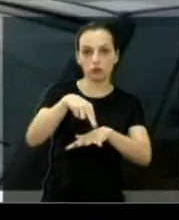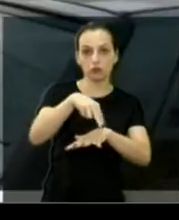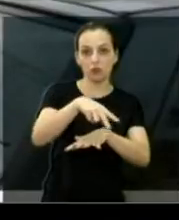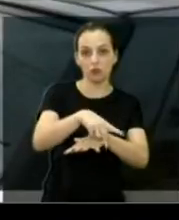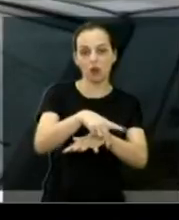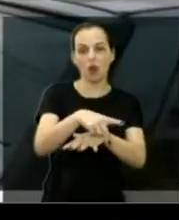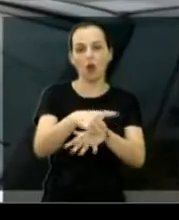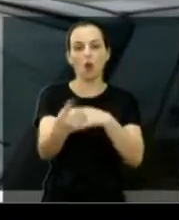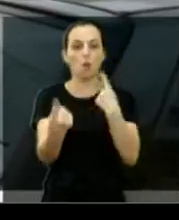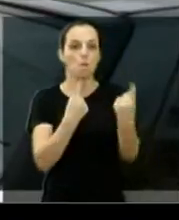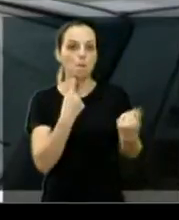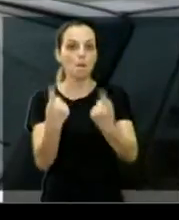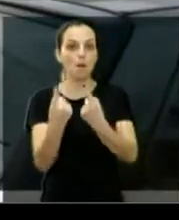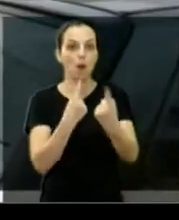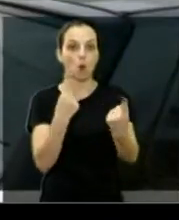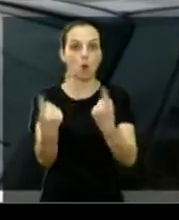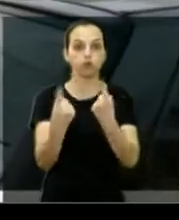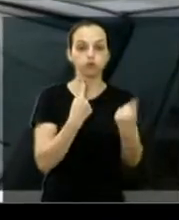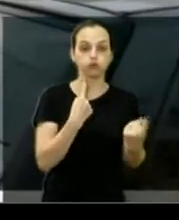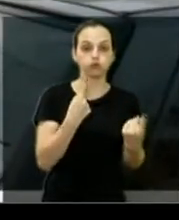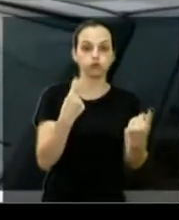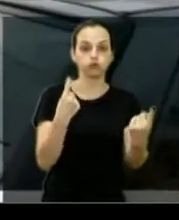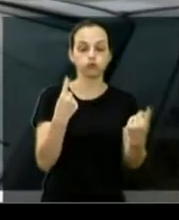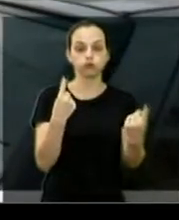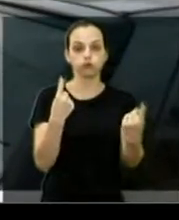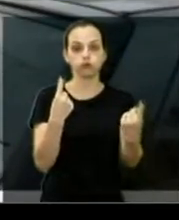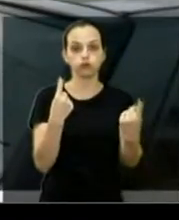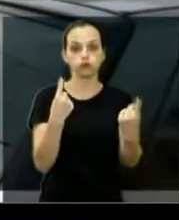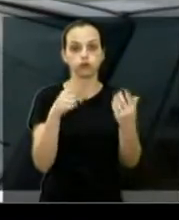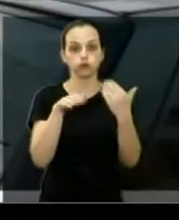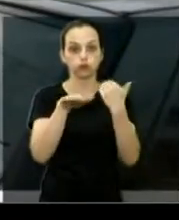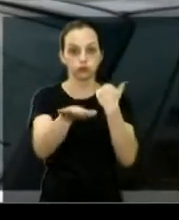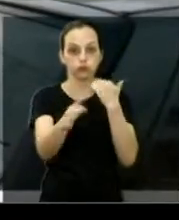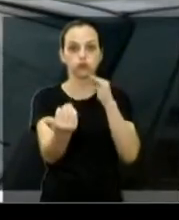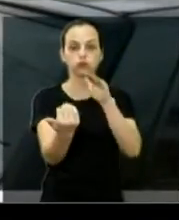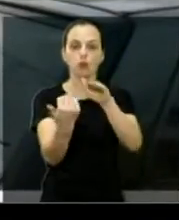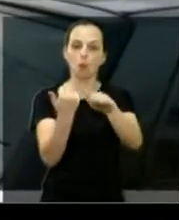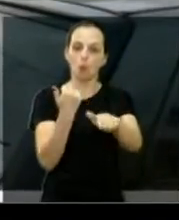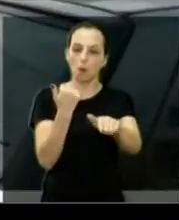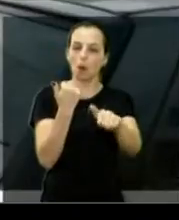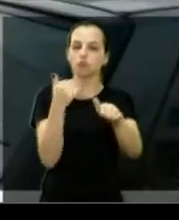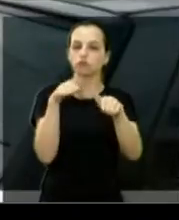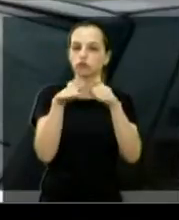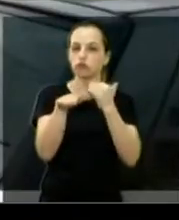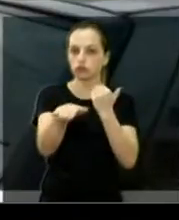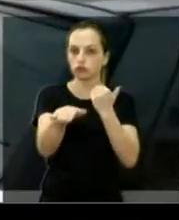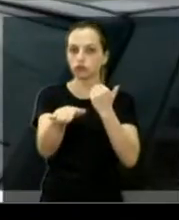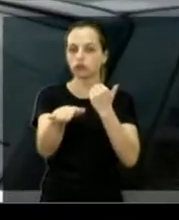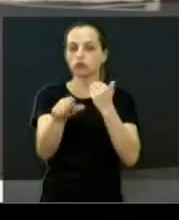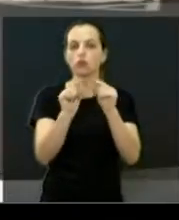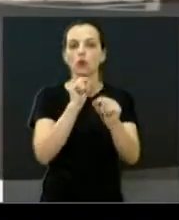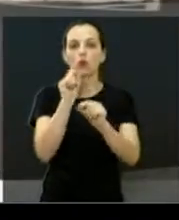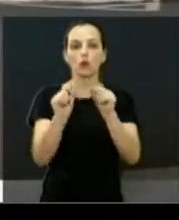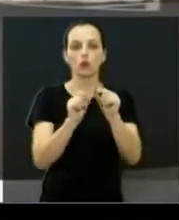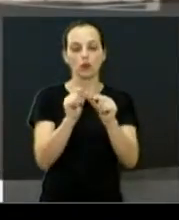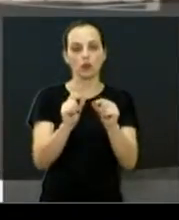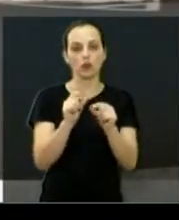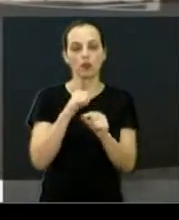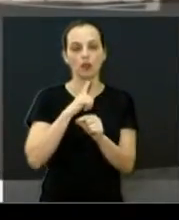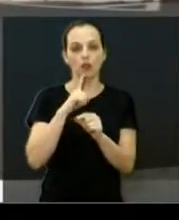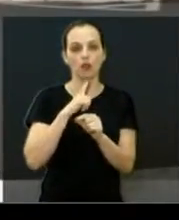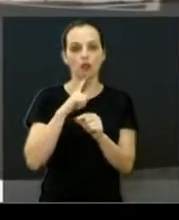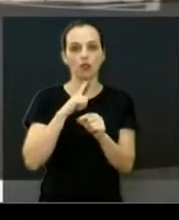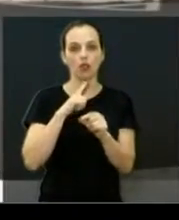via de mão dupla, portanto, quando tem a movimentação de veículos, passa, por favor, assim, olha lá,